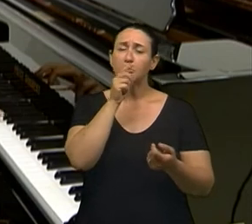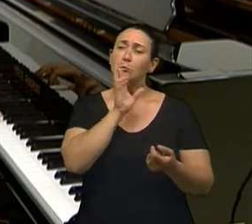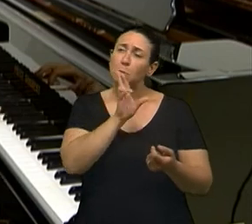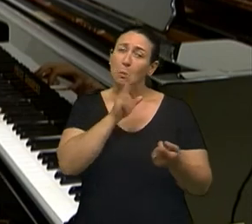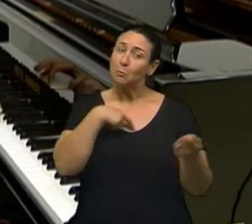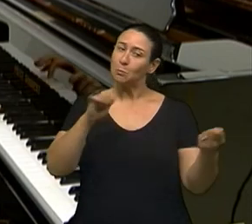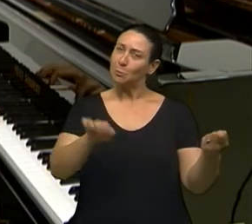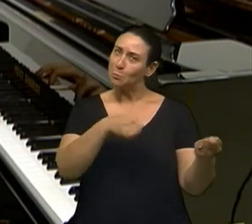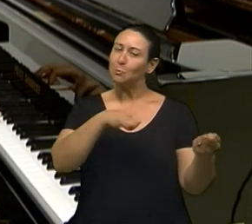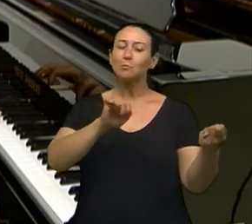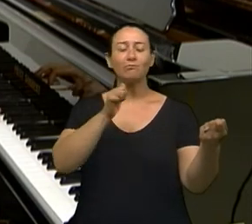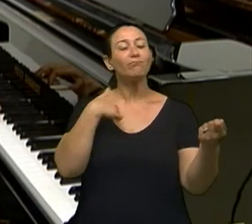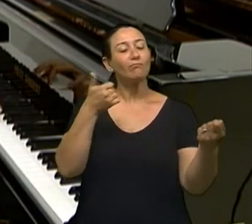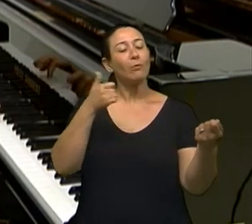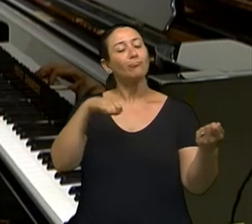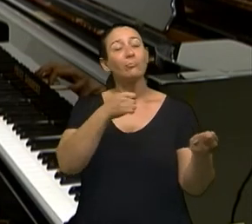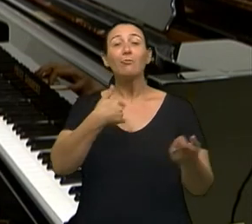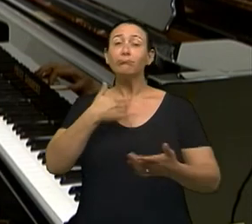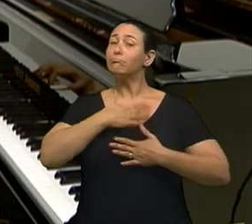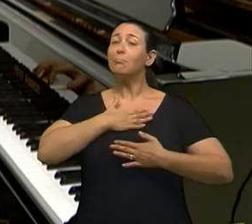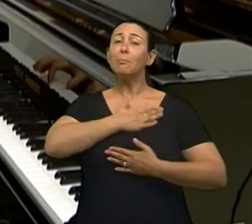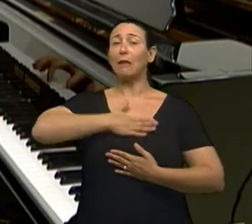realização pessoal.